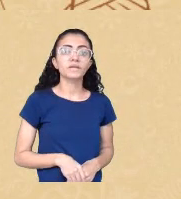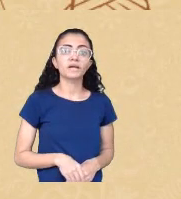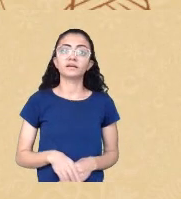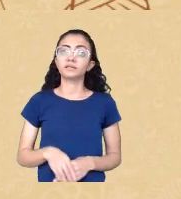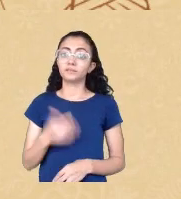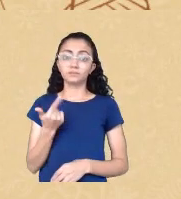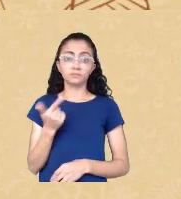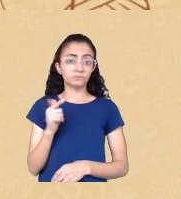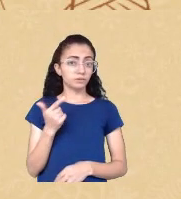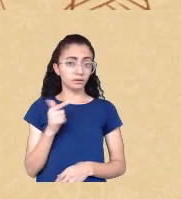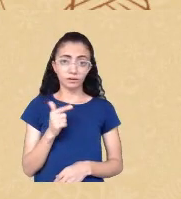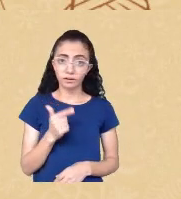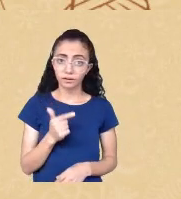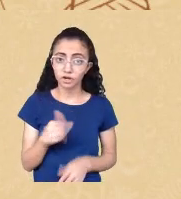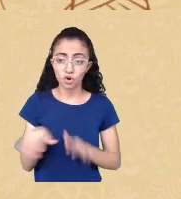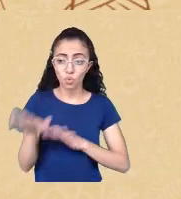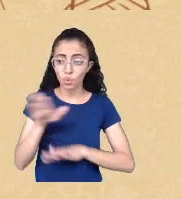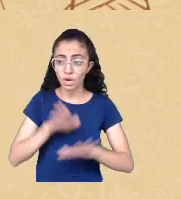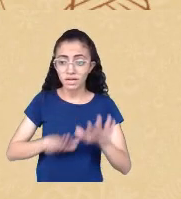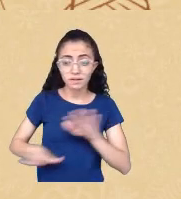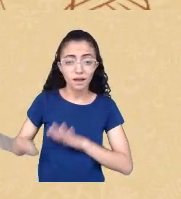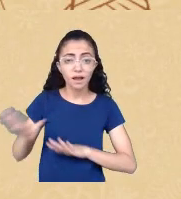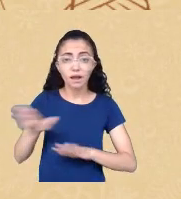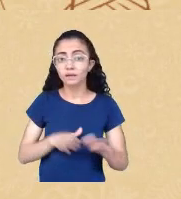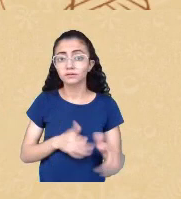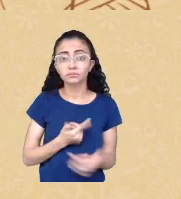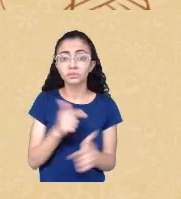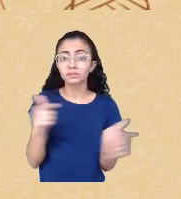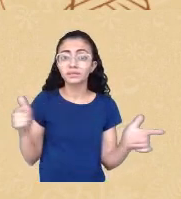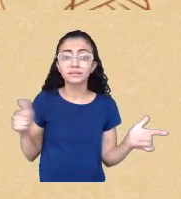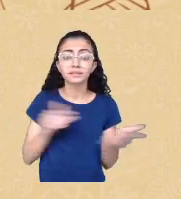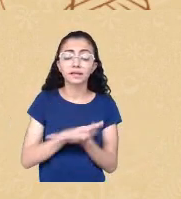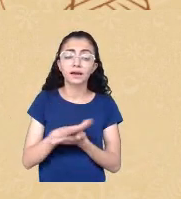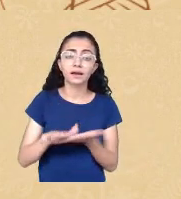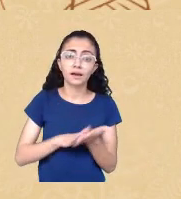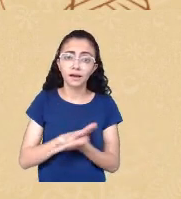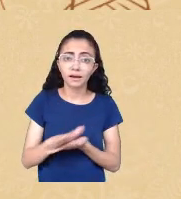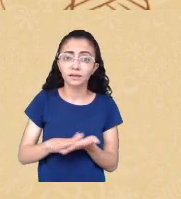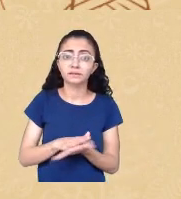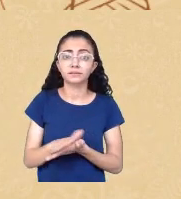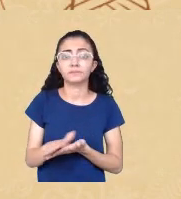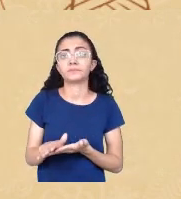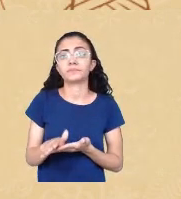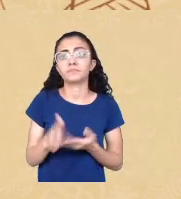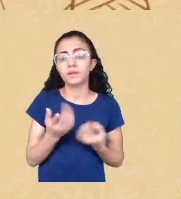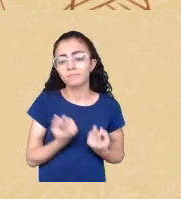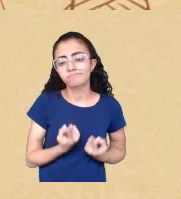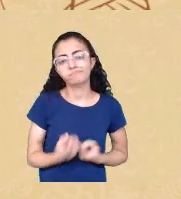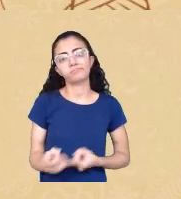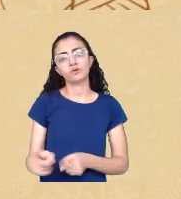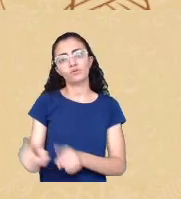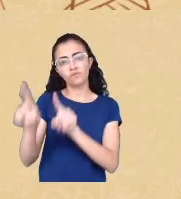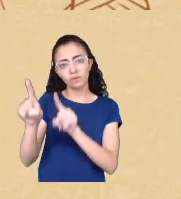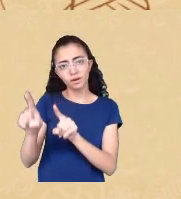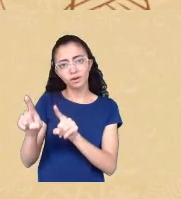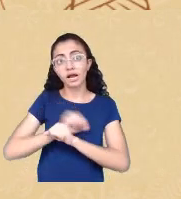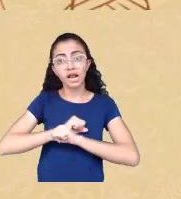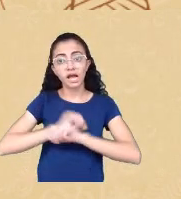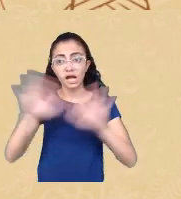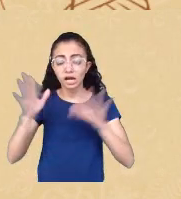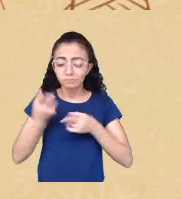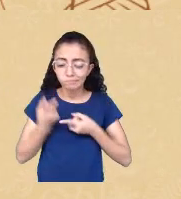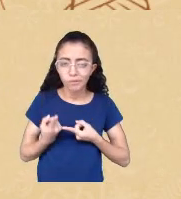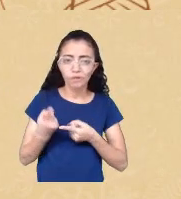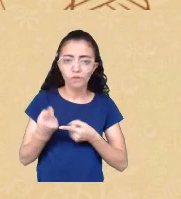não é de criar realmente um processo de perseguição declarado porque eu costumo dizer